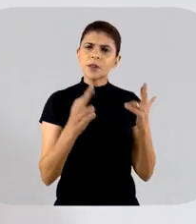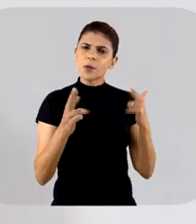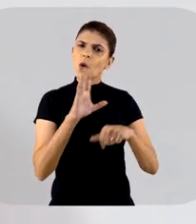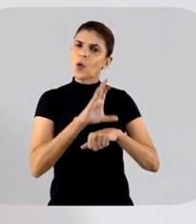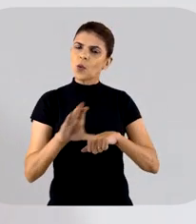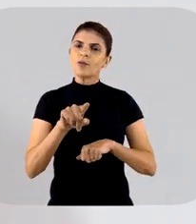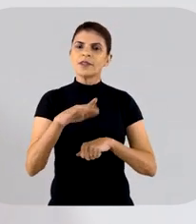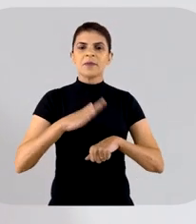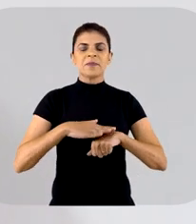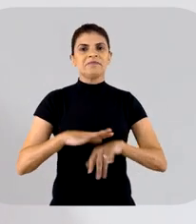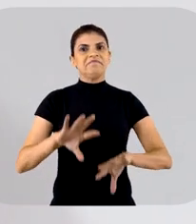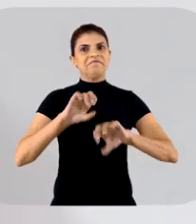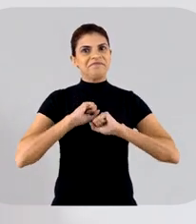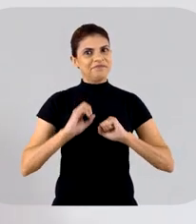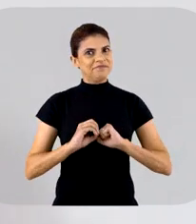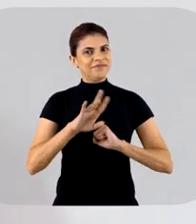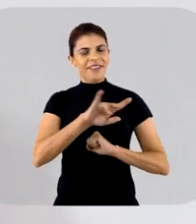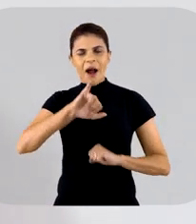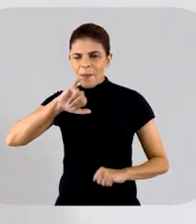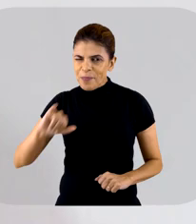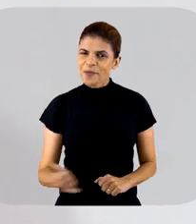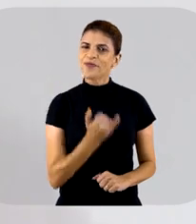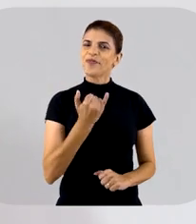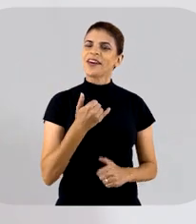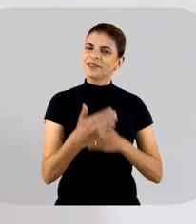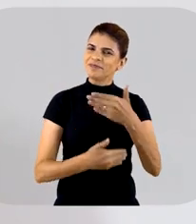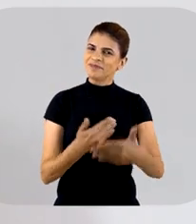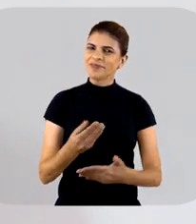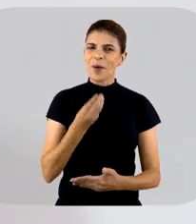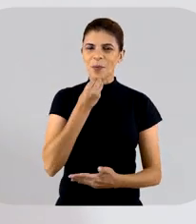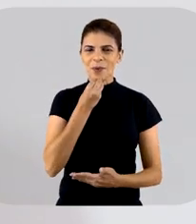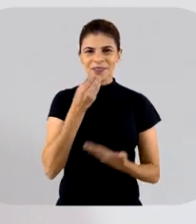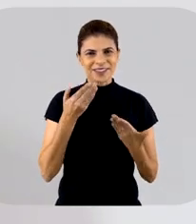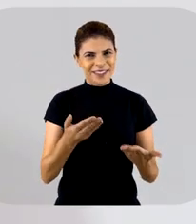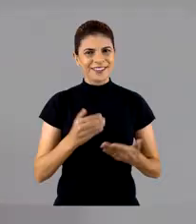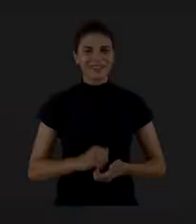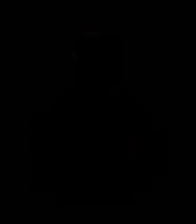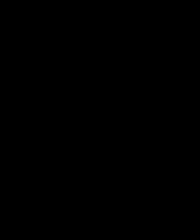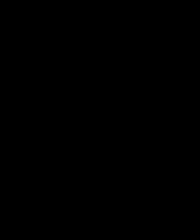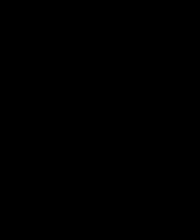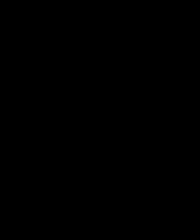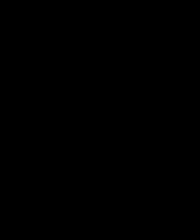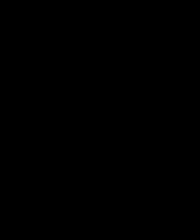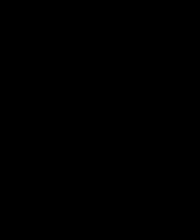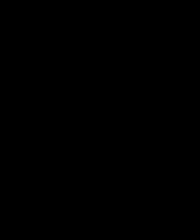o curso seja de grande utilidade para você e que você aproveite muito essa oportunidade. Até!